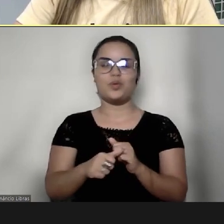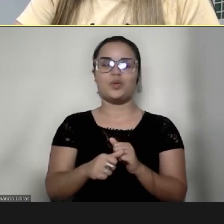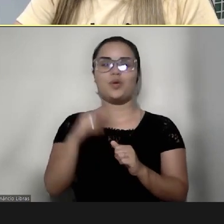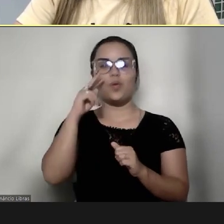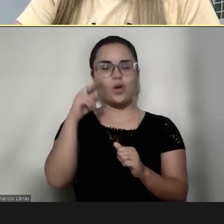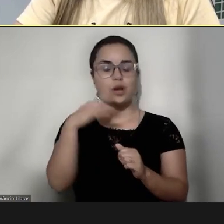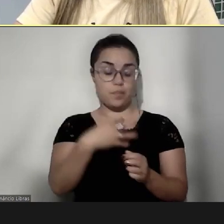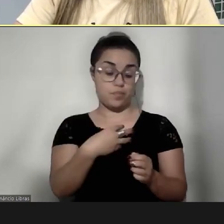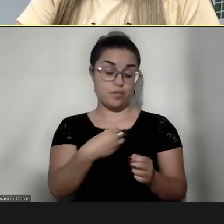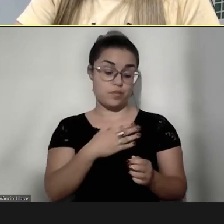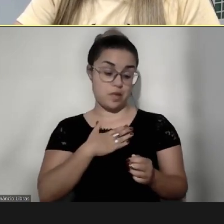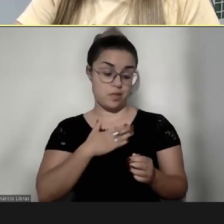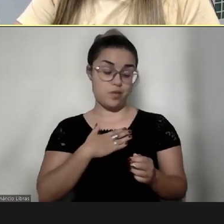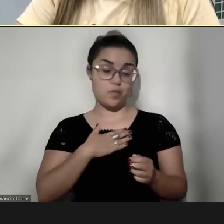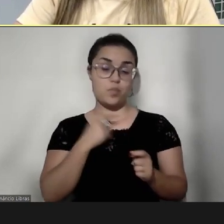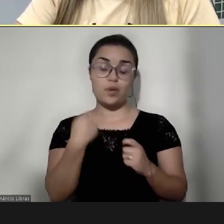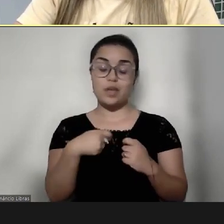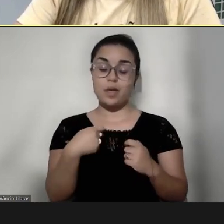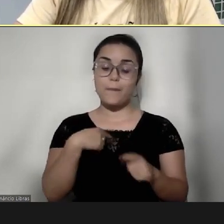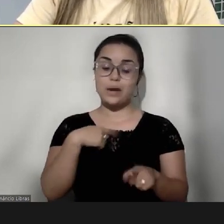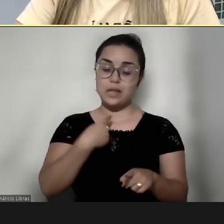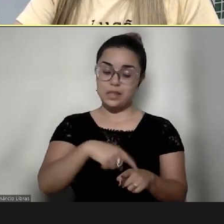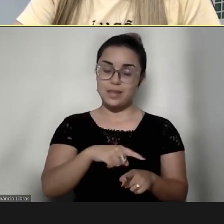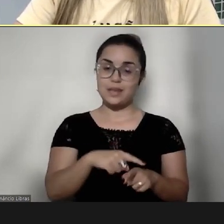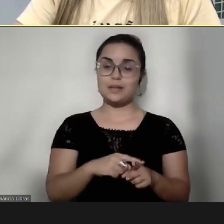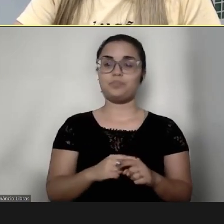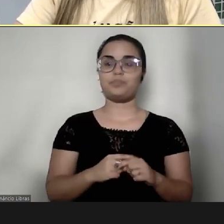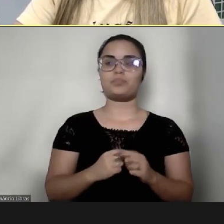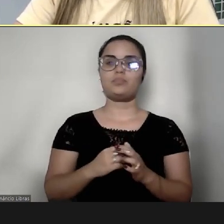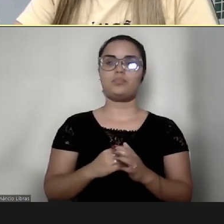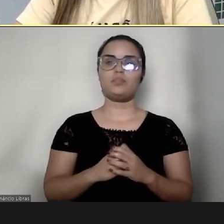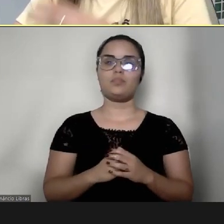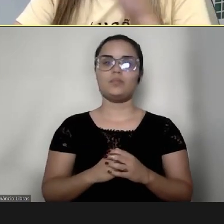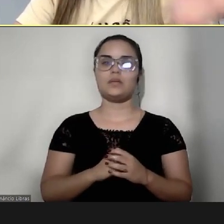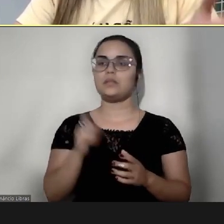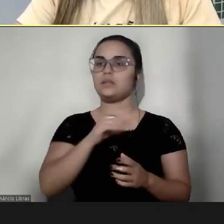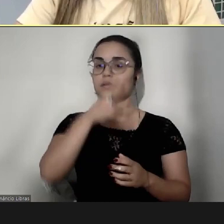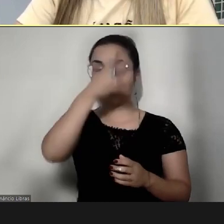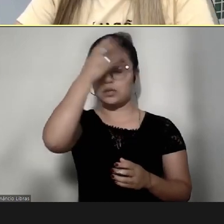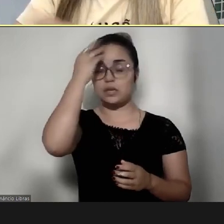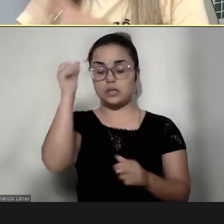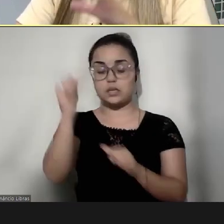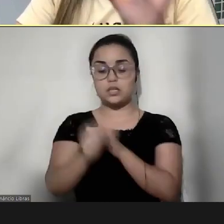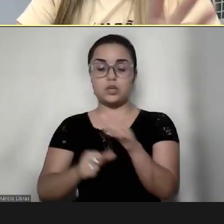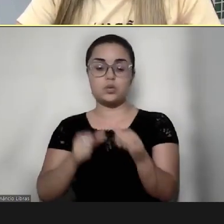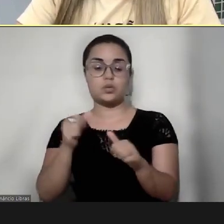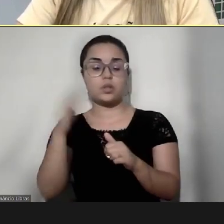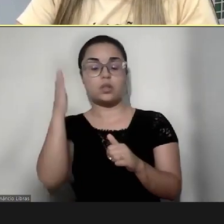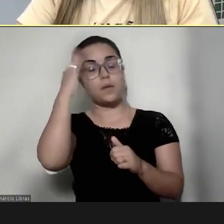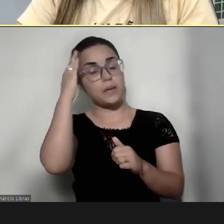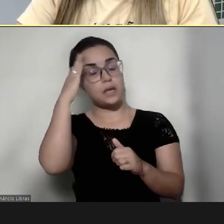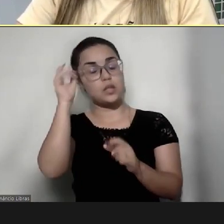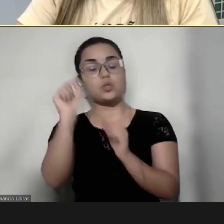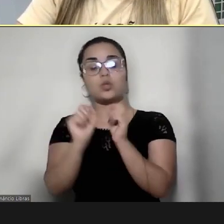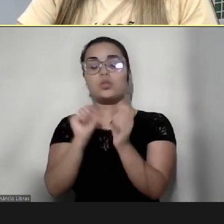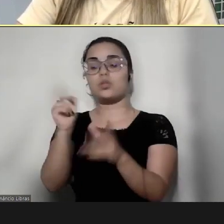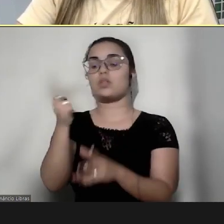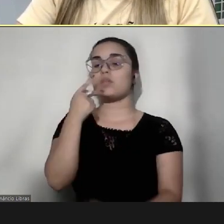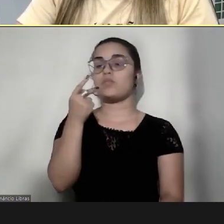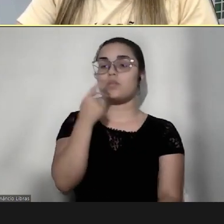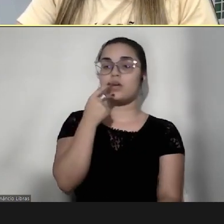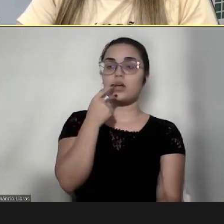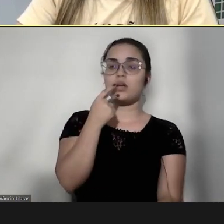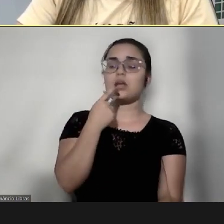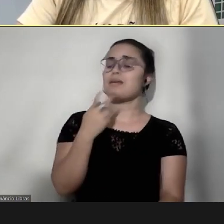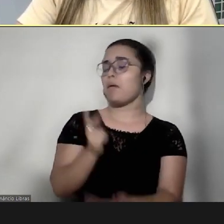filho, para que ele está precisando, ficar esquecendo o que os outros estão pensando, o que os outros estão falando, e é isso